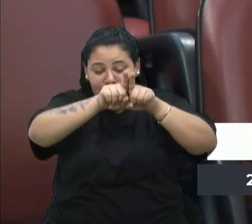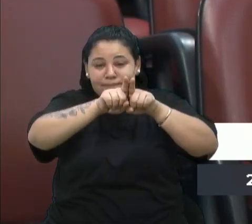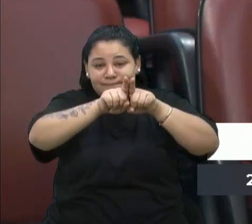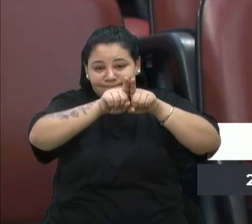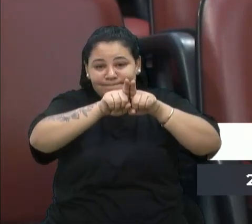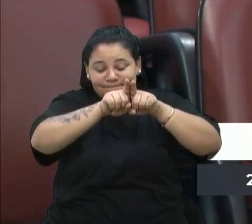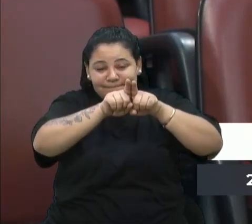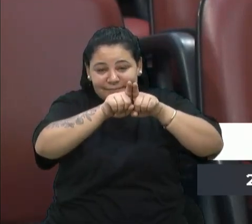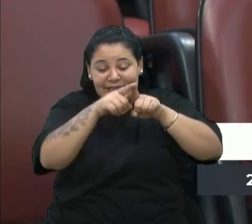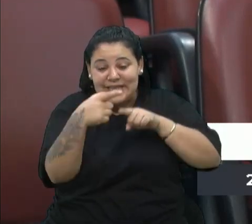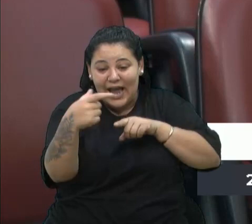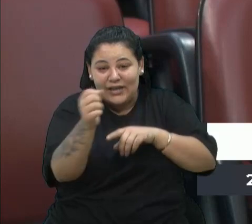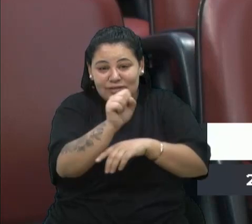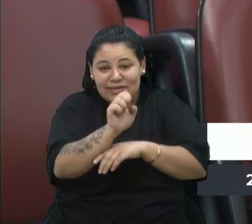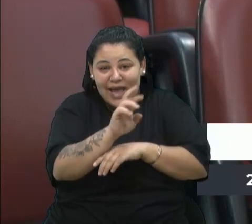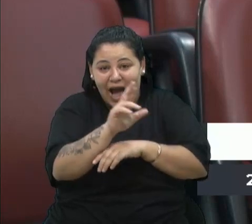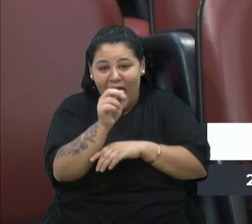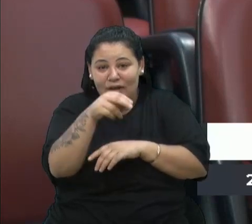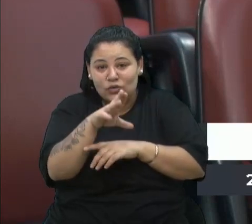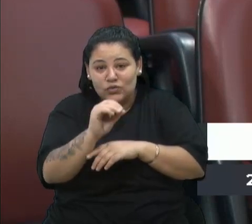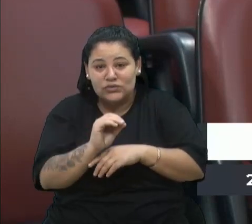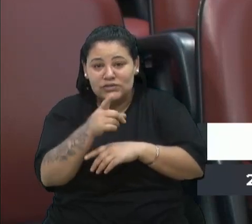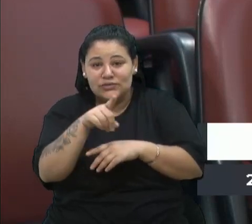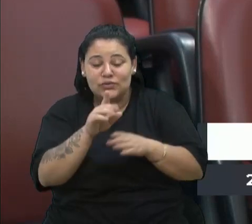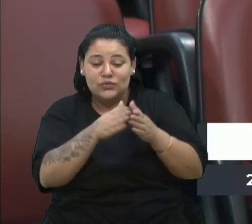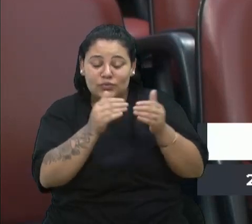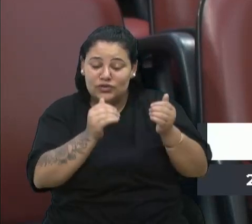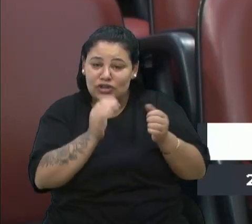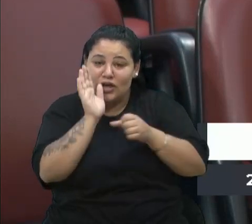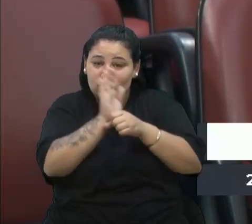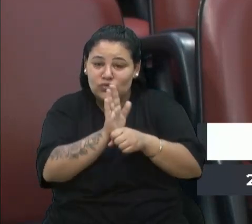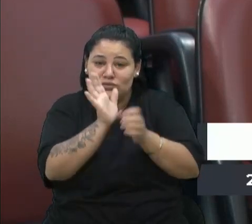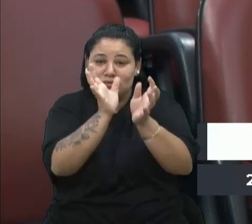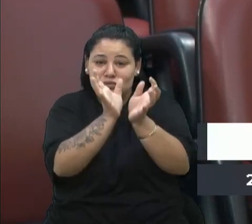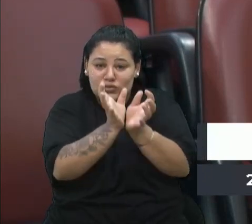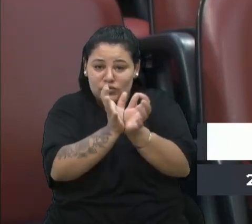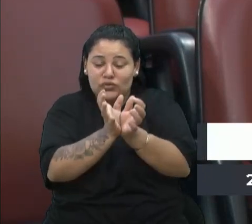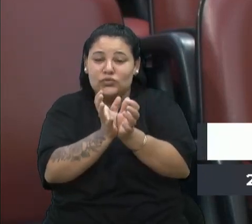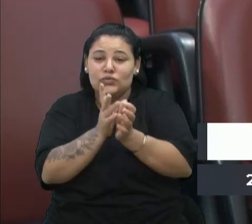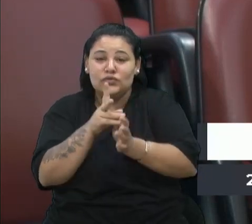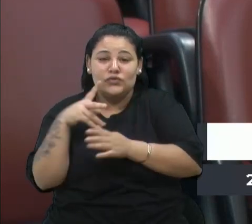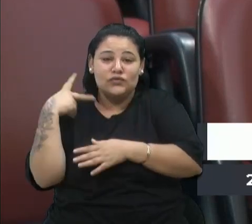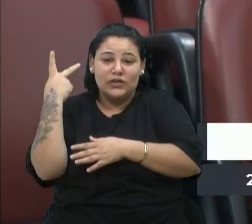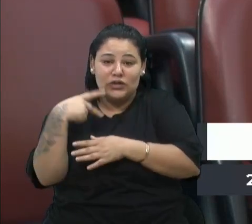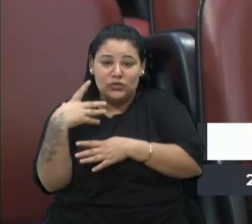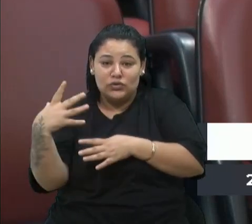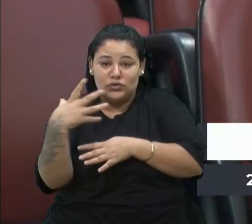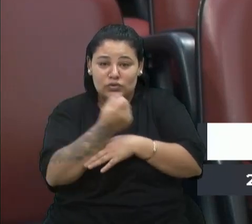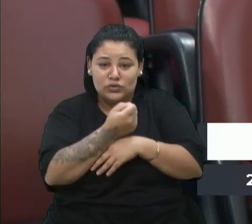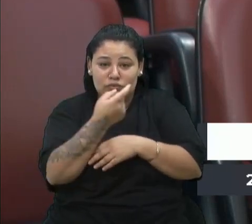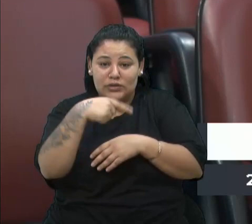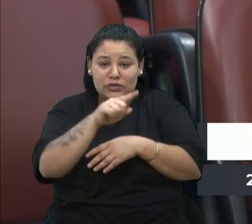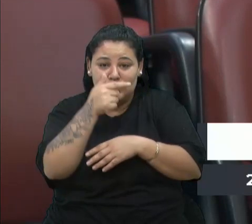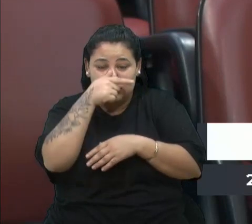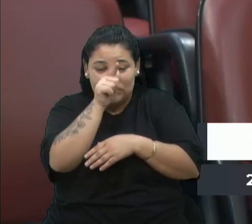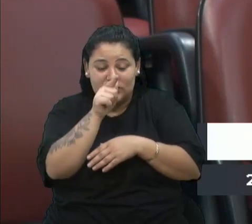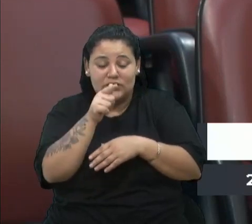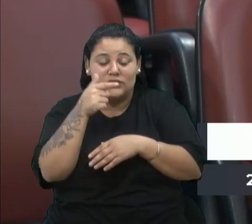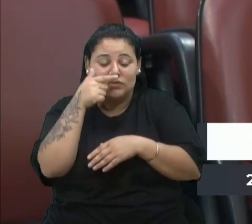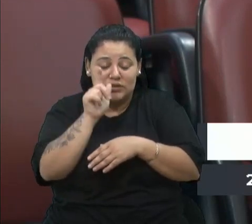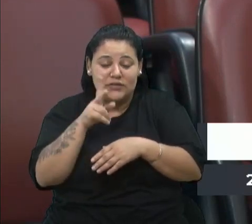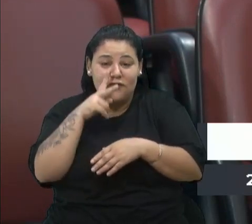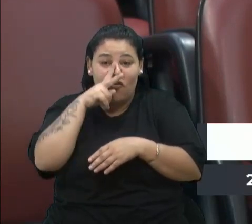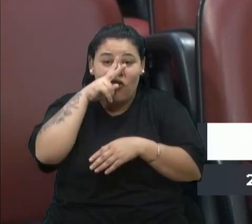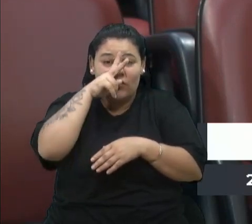esse parlamentar vir buscar a ajuda dos colegas para nós fortalecer essa frente parlamentar em